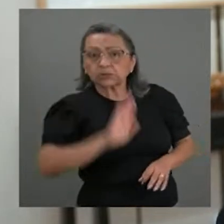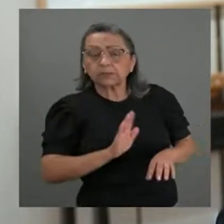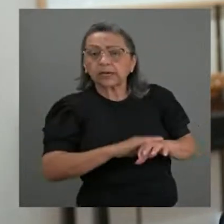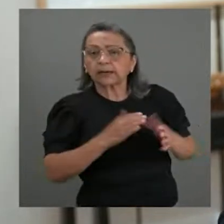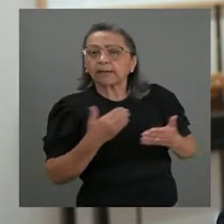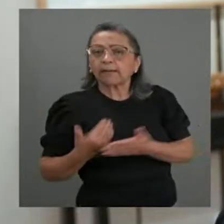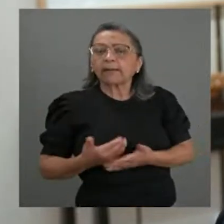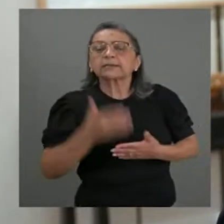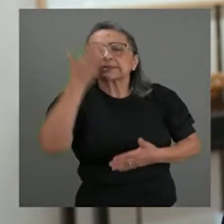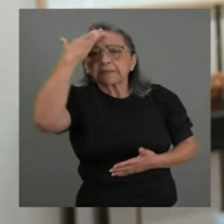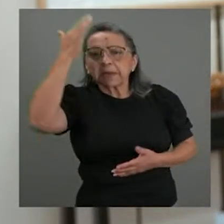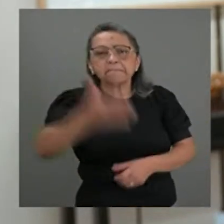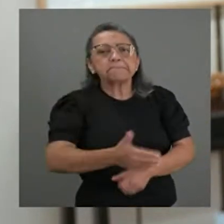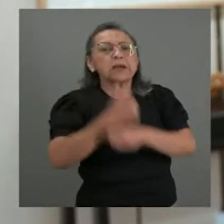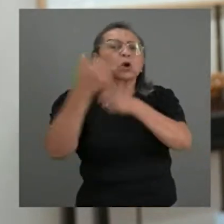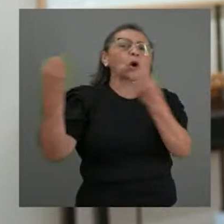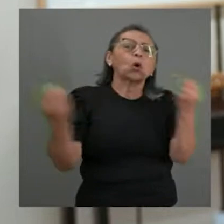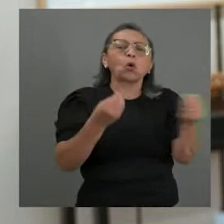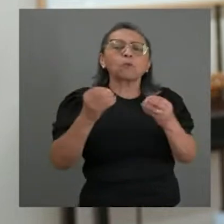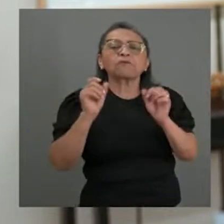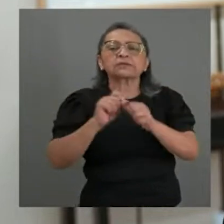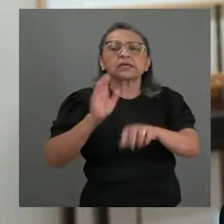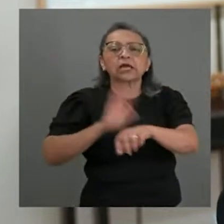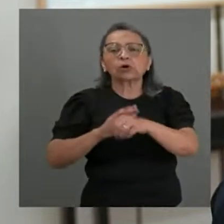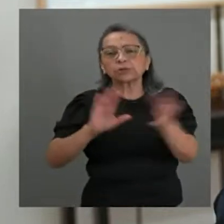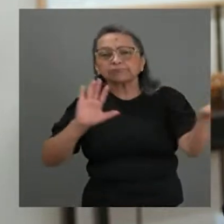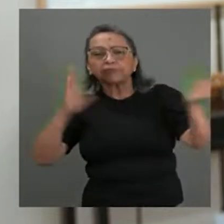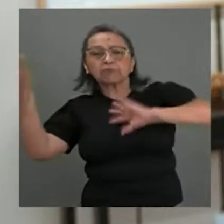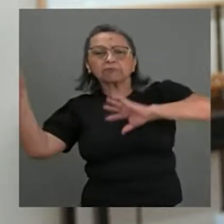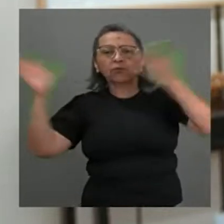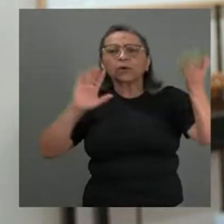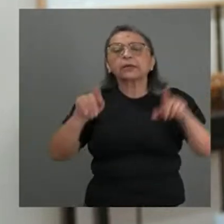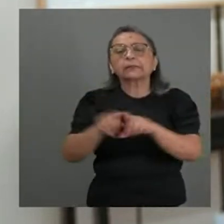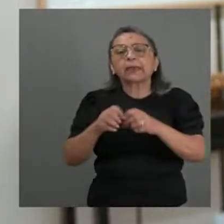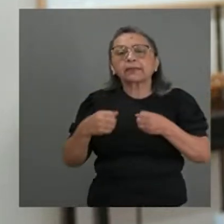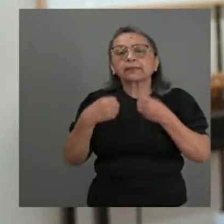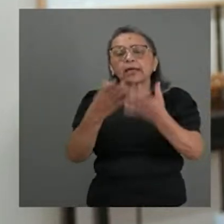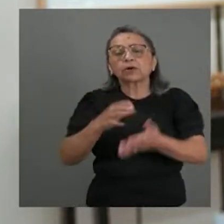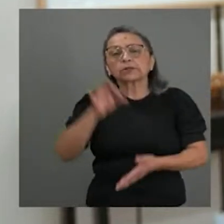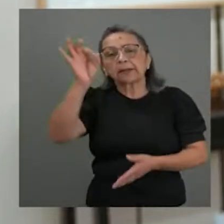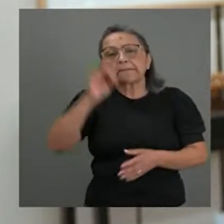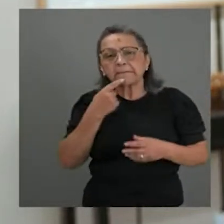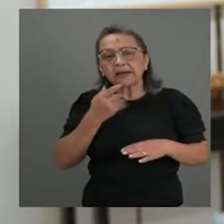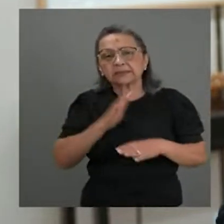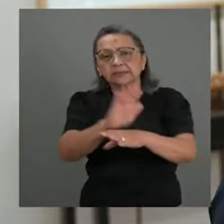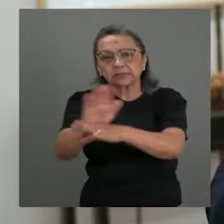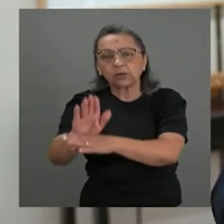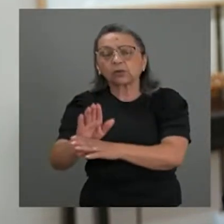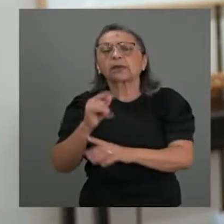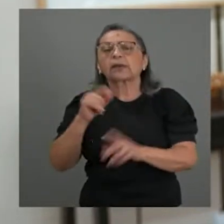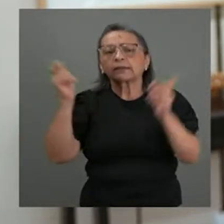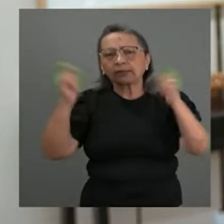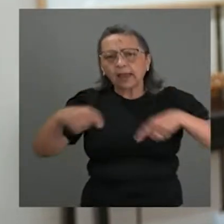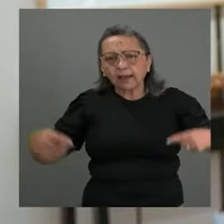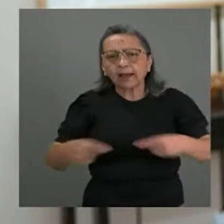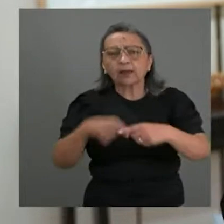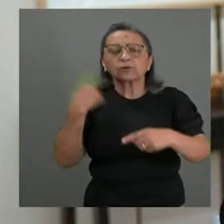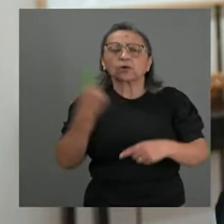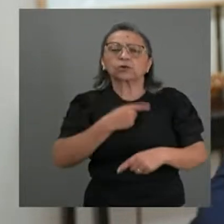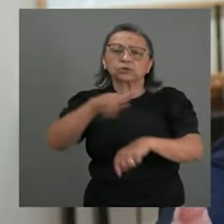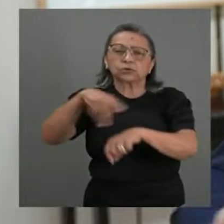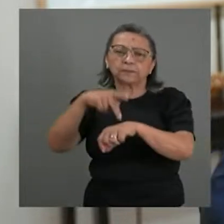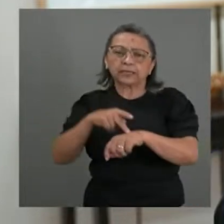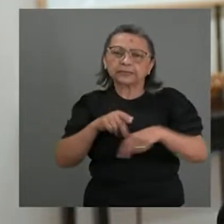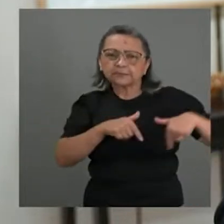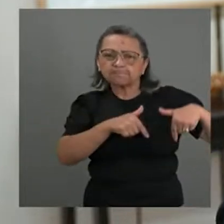lidar melhor com eventos extremos e dar a nossa cota de contribuição que cabe ao nosso país no